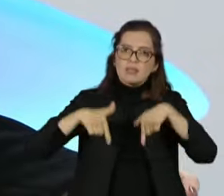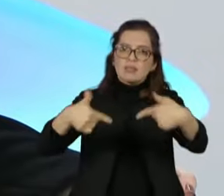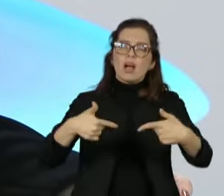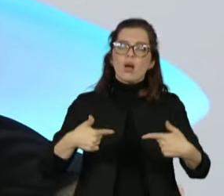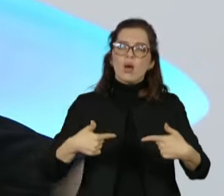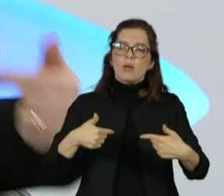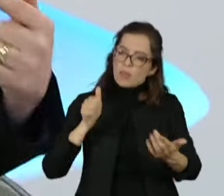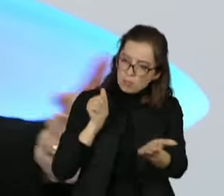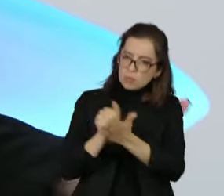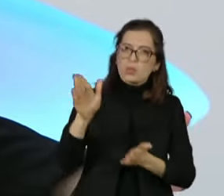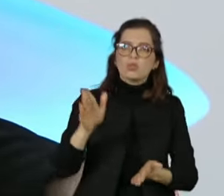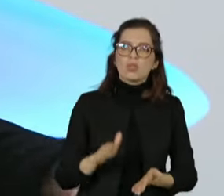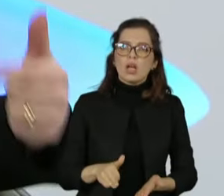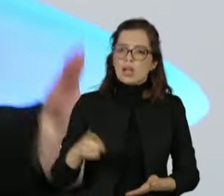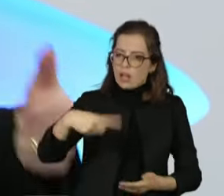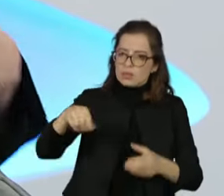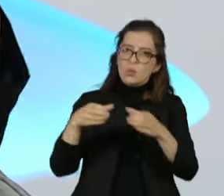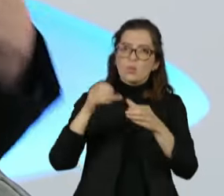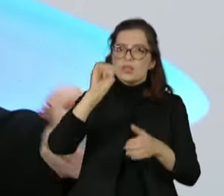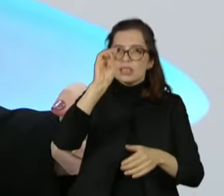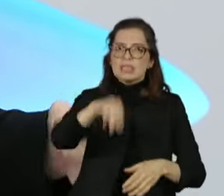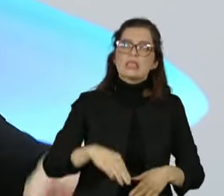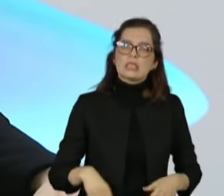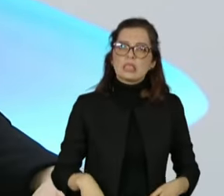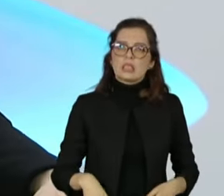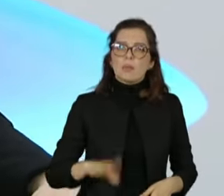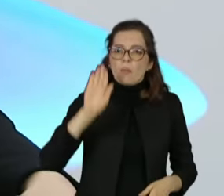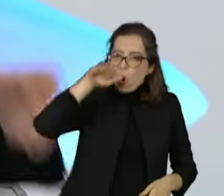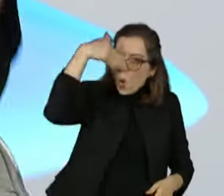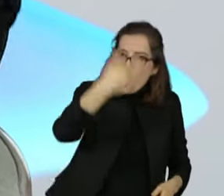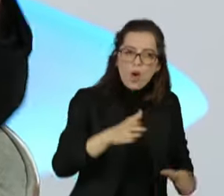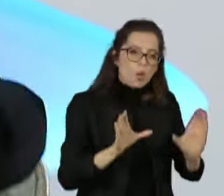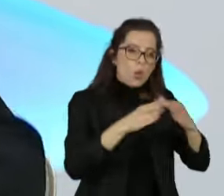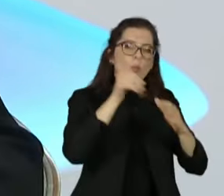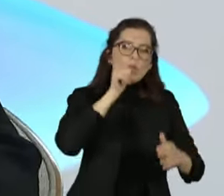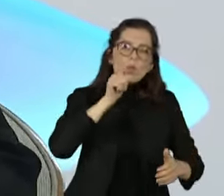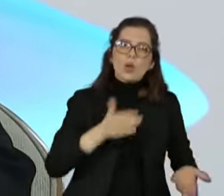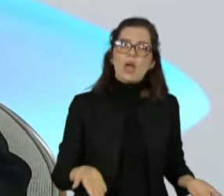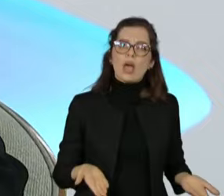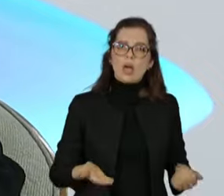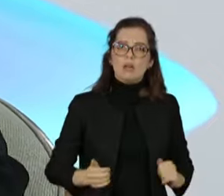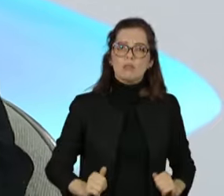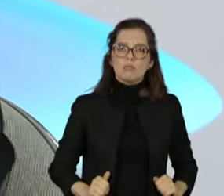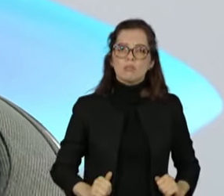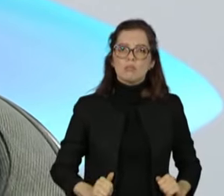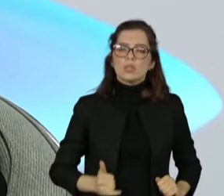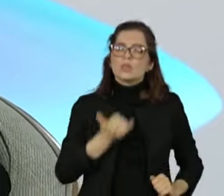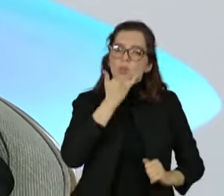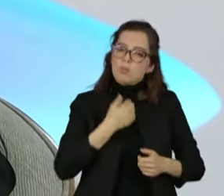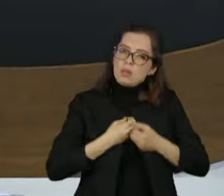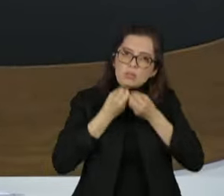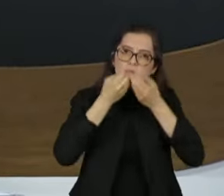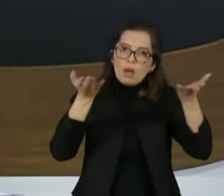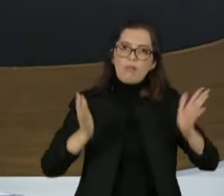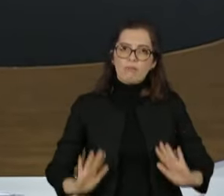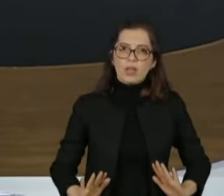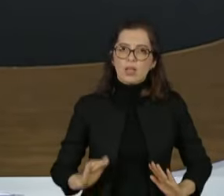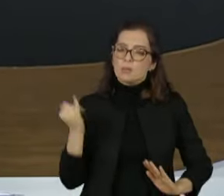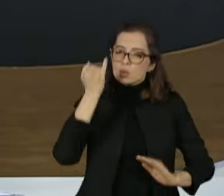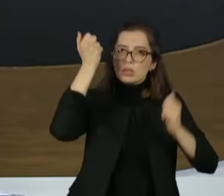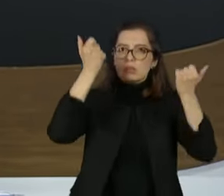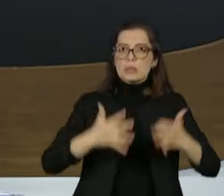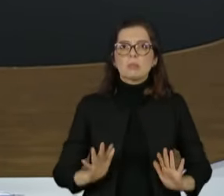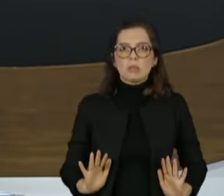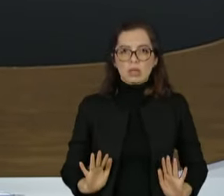bente do serviço público em homenagem e não desagrava todas as mulheres brasileiras. Desculpa o desabafo, mas acho que era importante fazer. A senhora acha que os militares